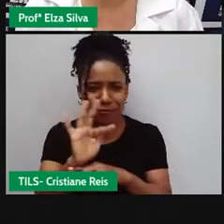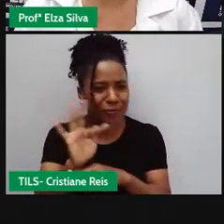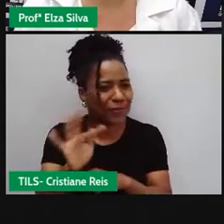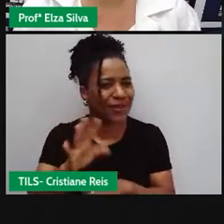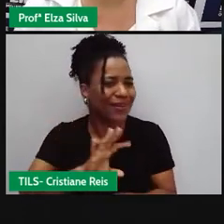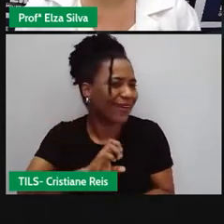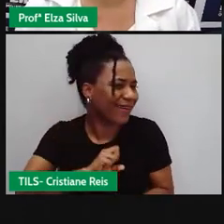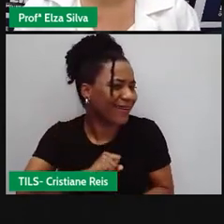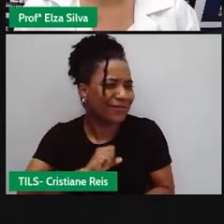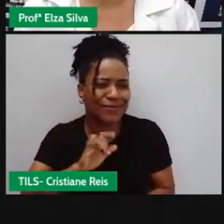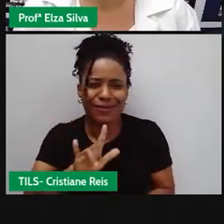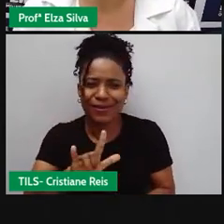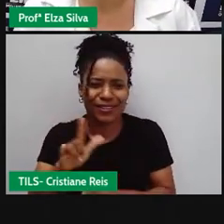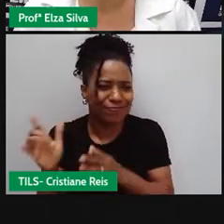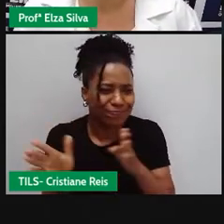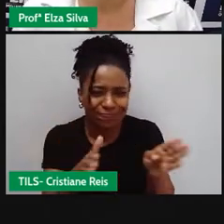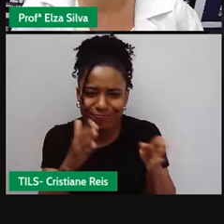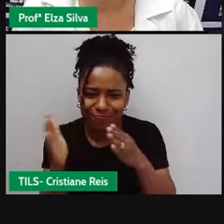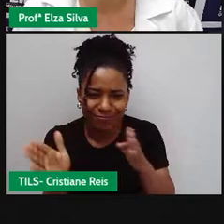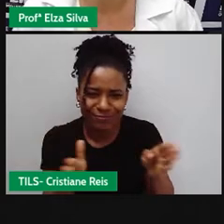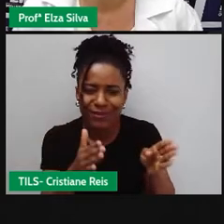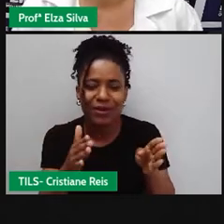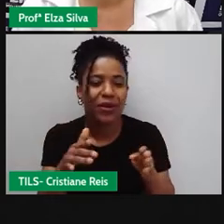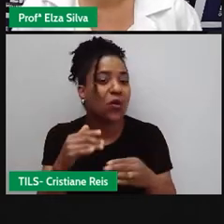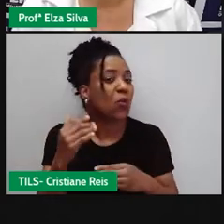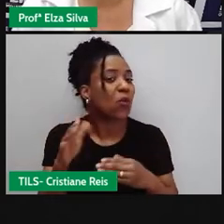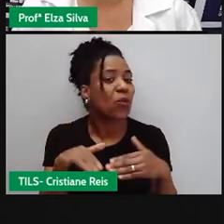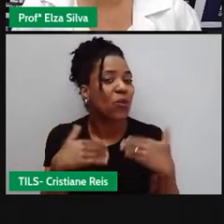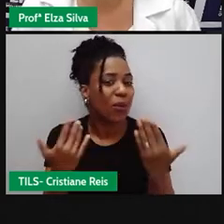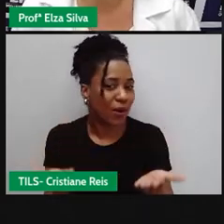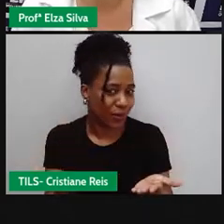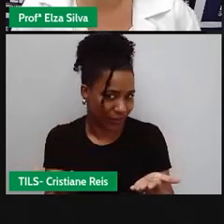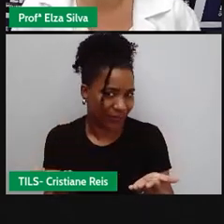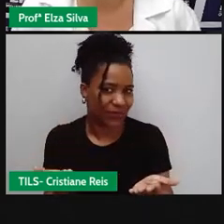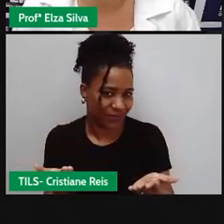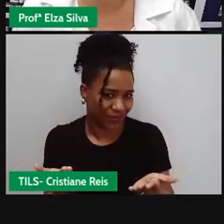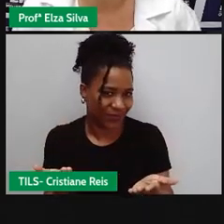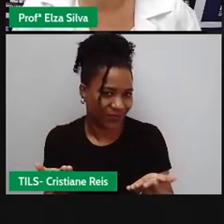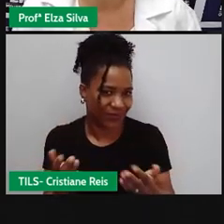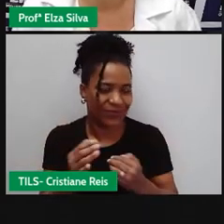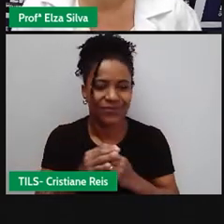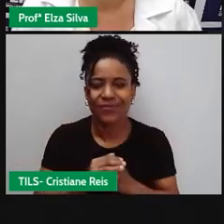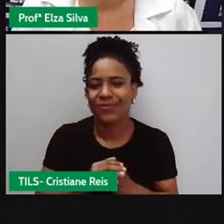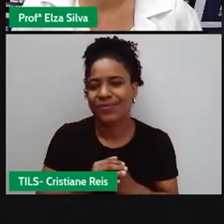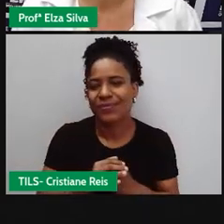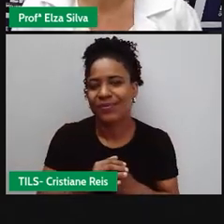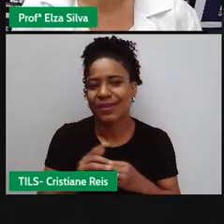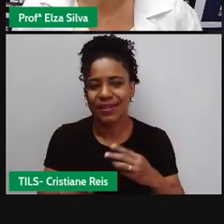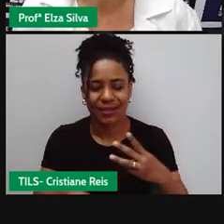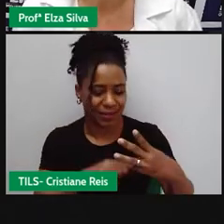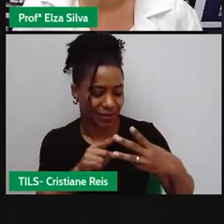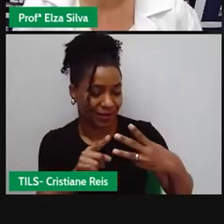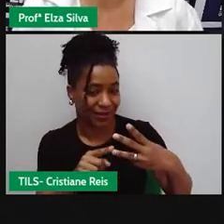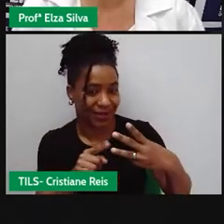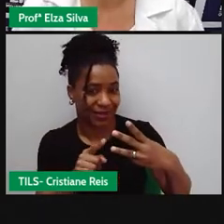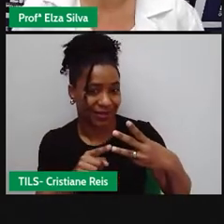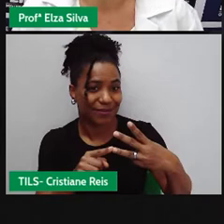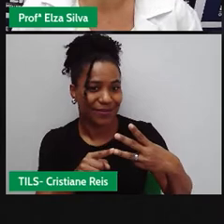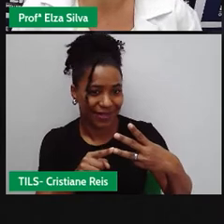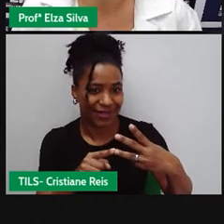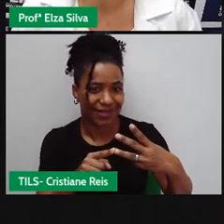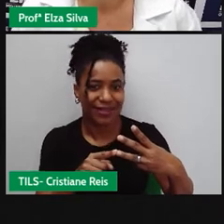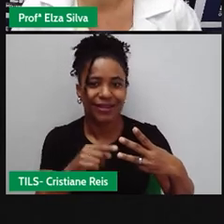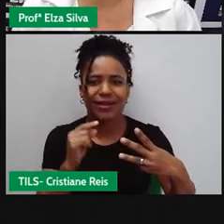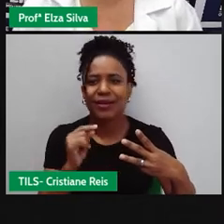coloque o nome dele aí. What's your favorite movie? Qual o seu filme favorito? E por fim, what's